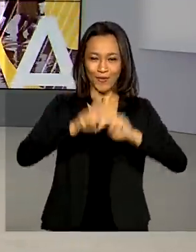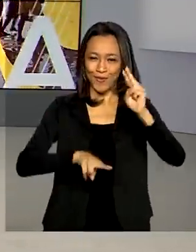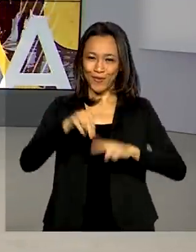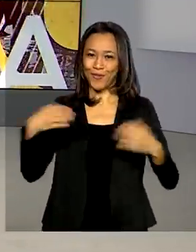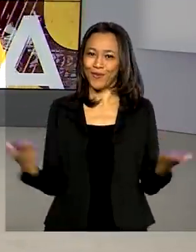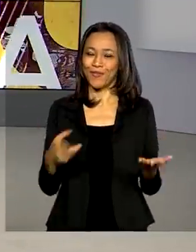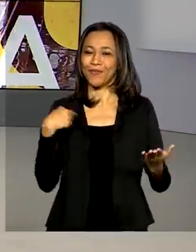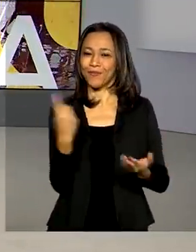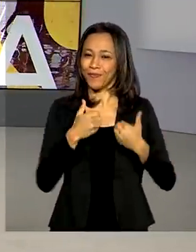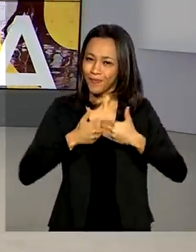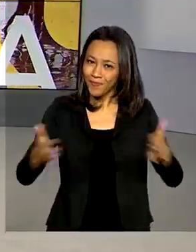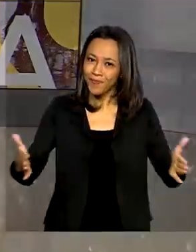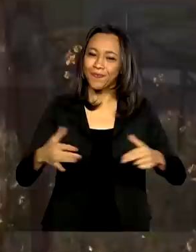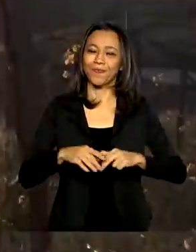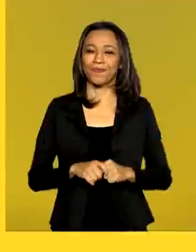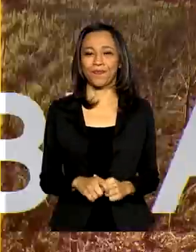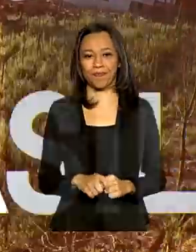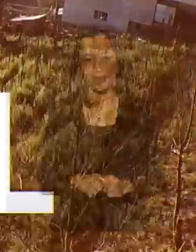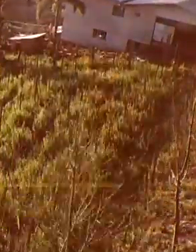Brasil em Dia começa agora.